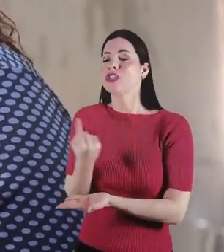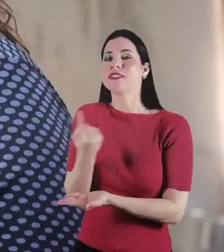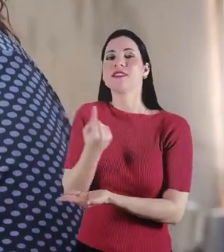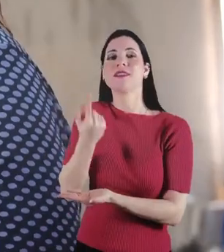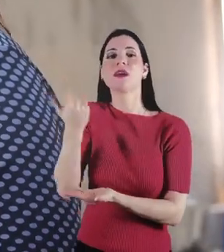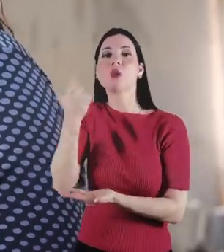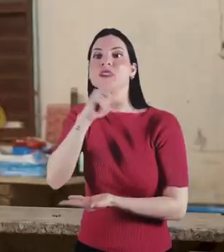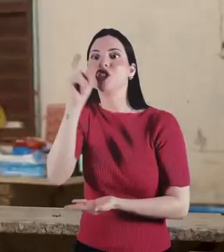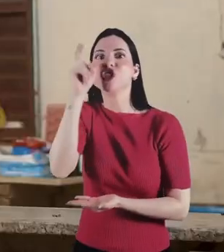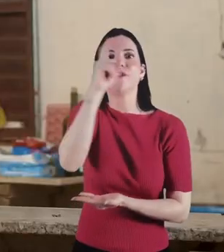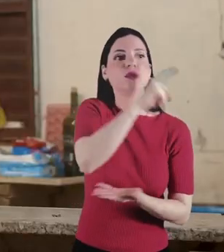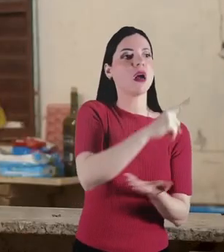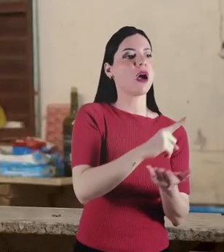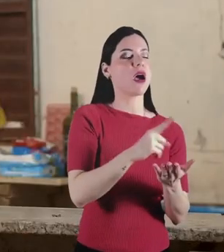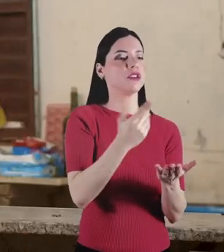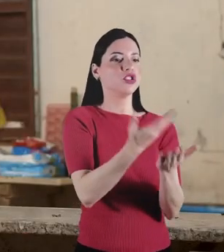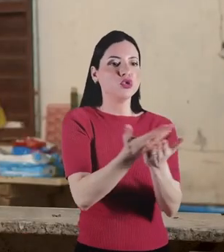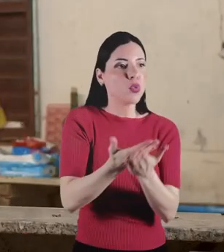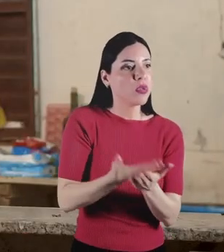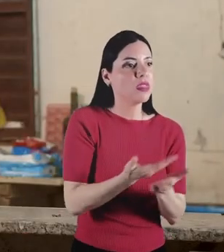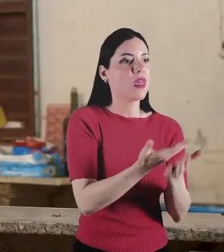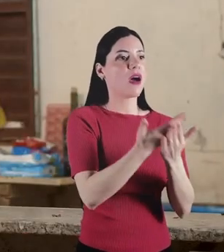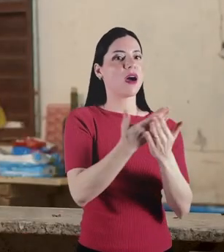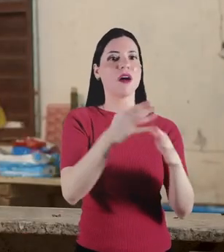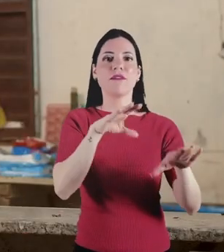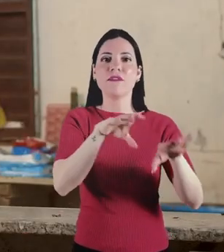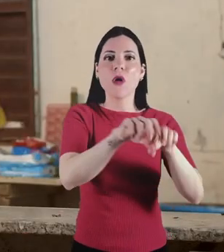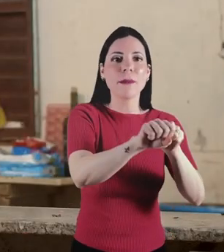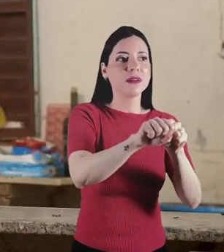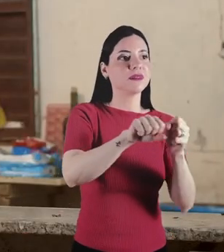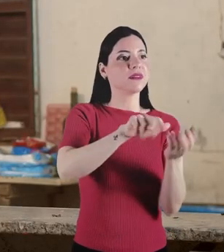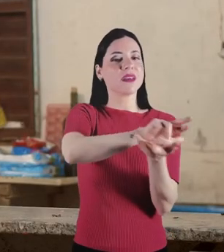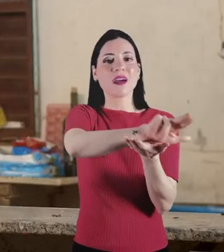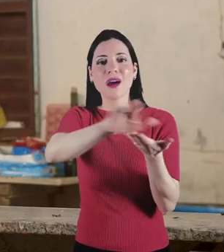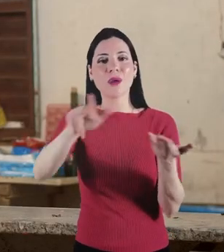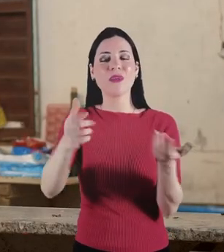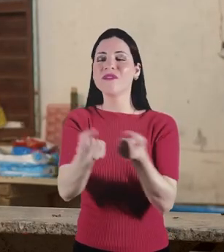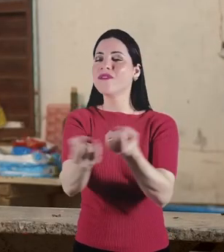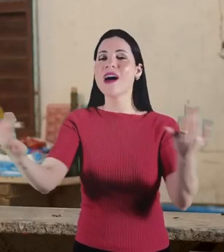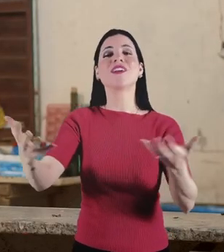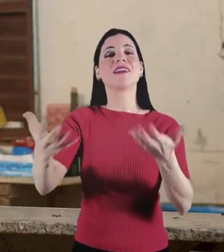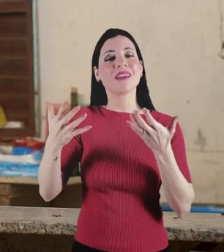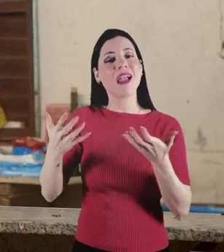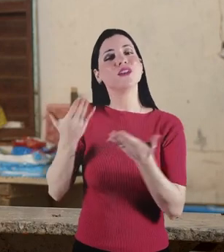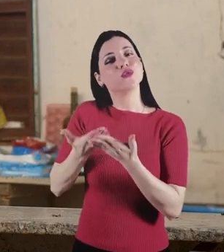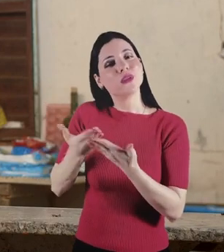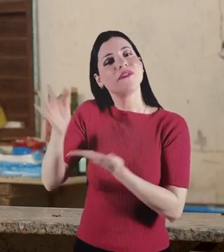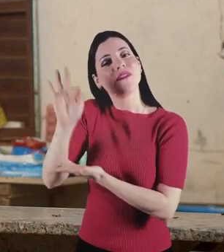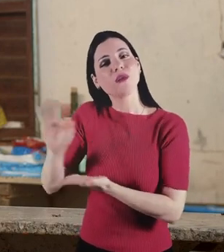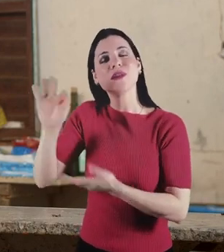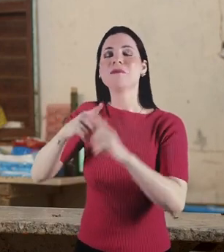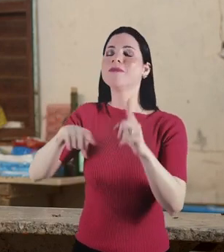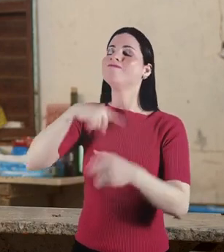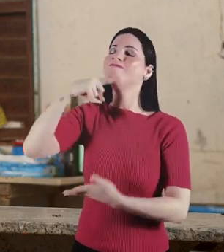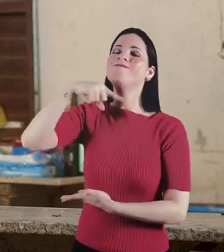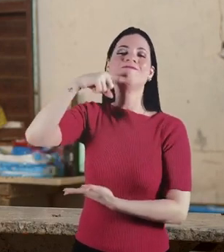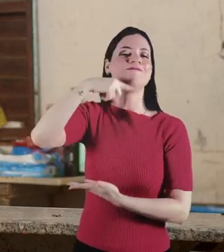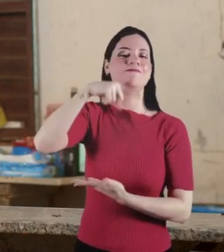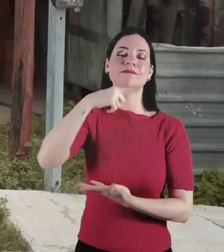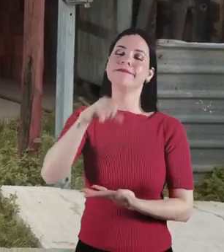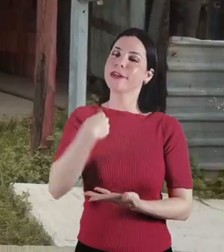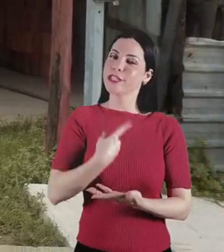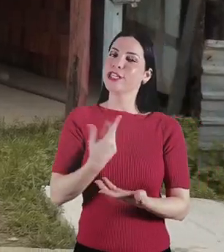dificuldade em busca de realização profissional. Muitas querem fazer faculdade e não